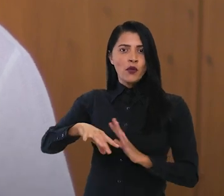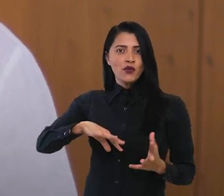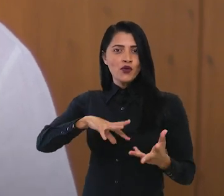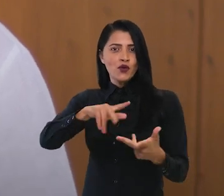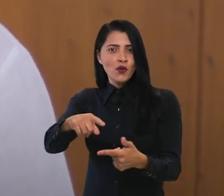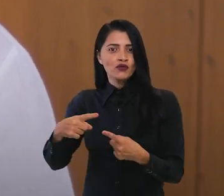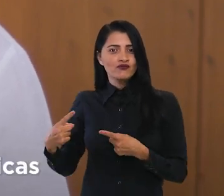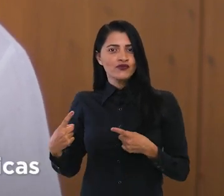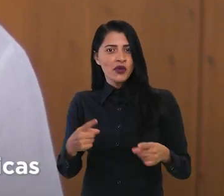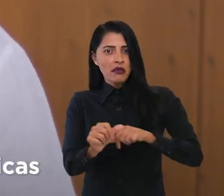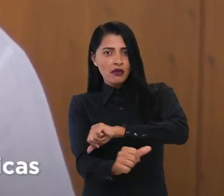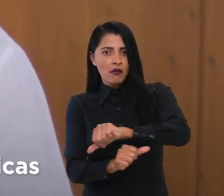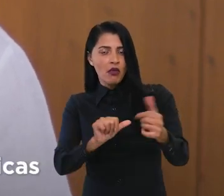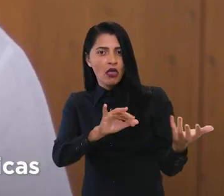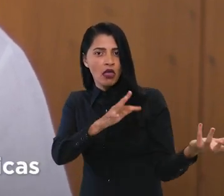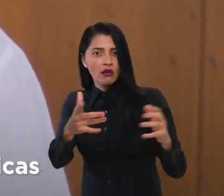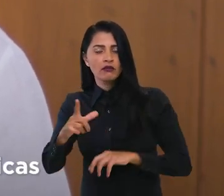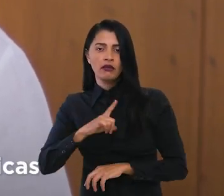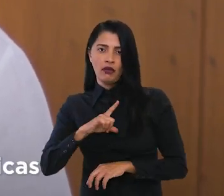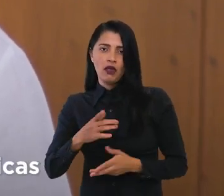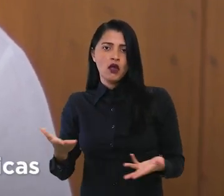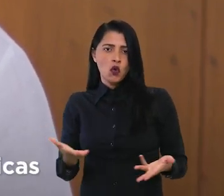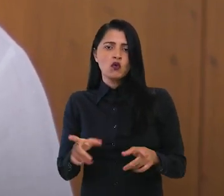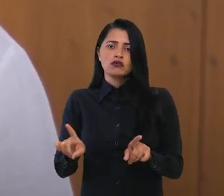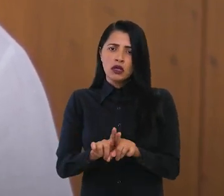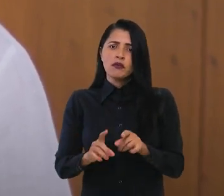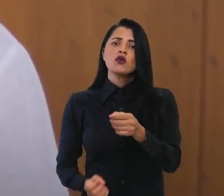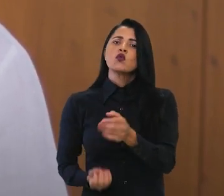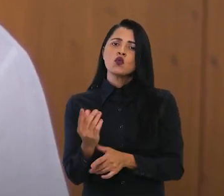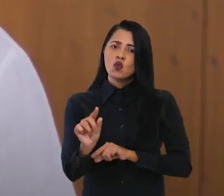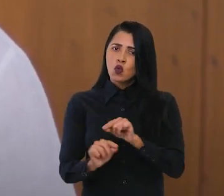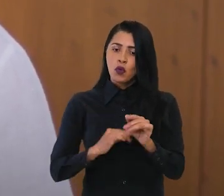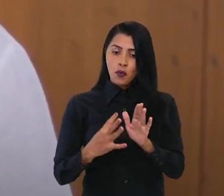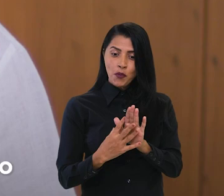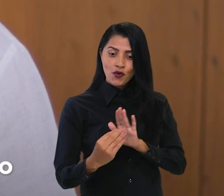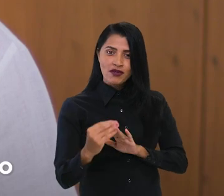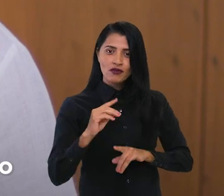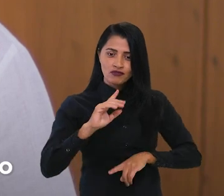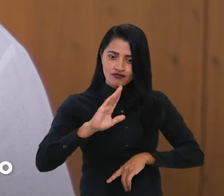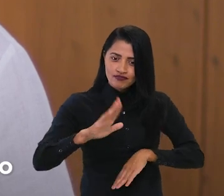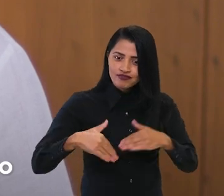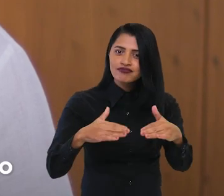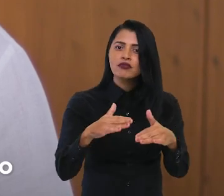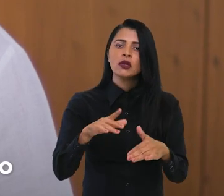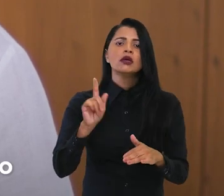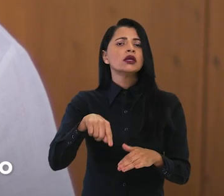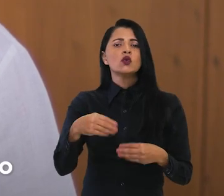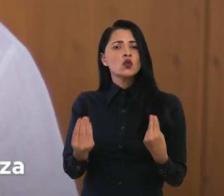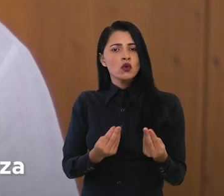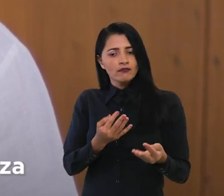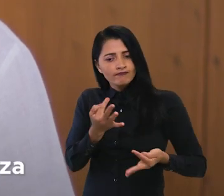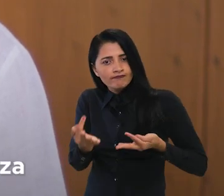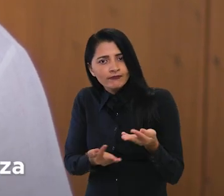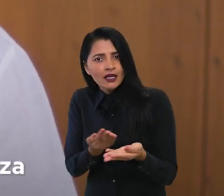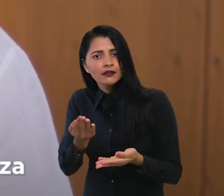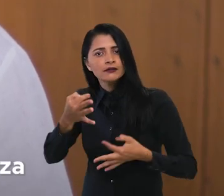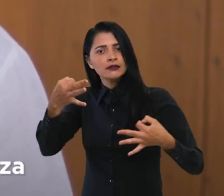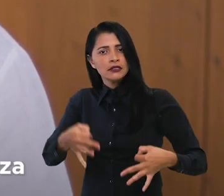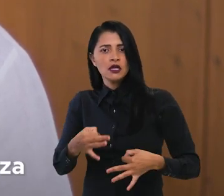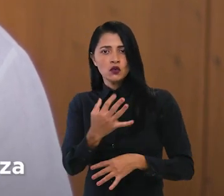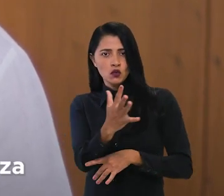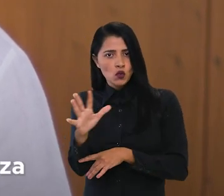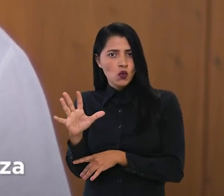desafio global de combater as mudanças climáticas e de construir um modelo de desenvolvimento que trate